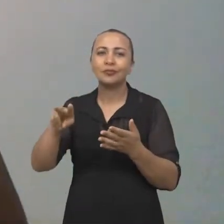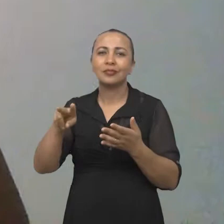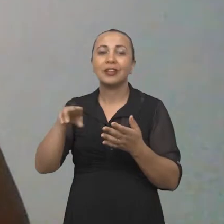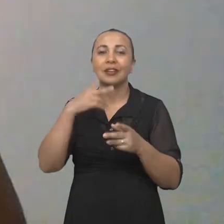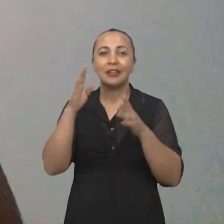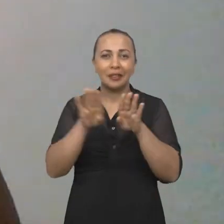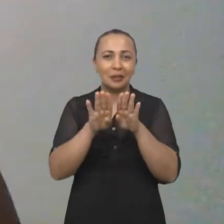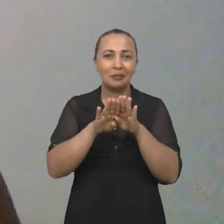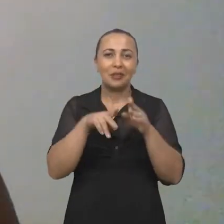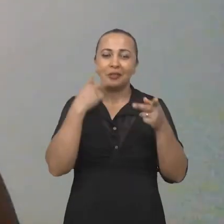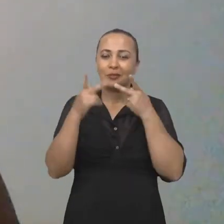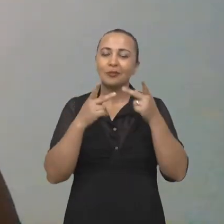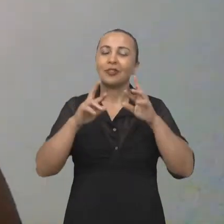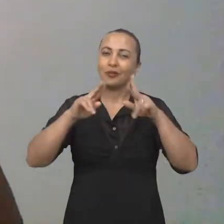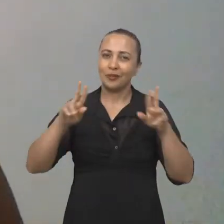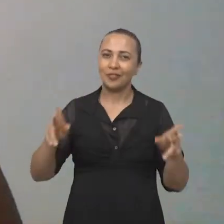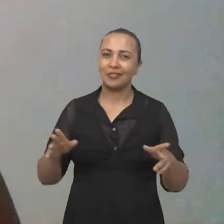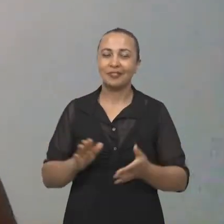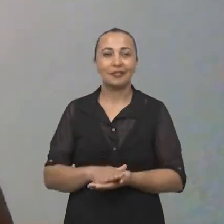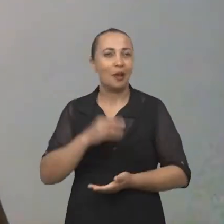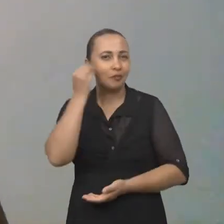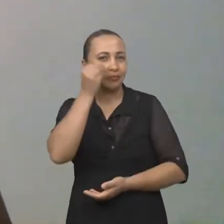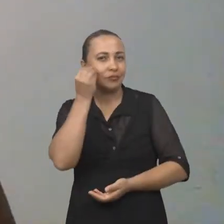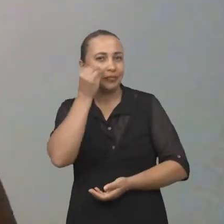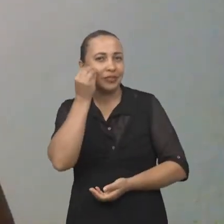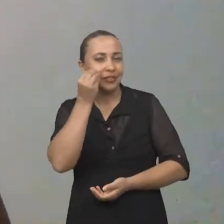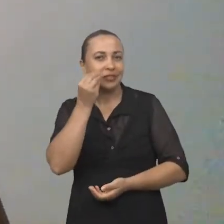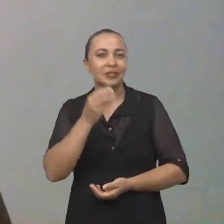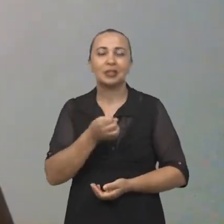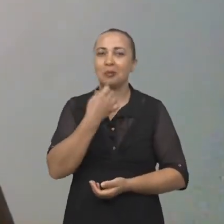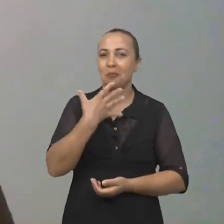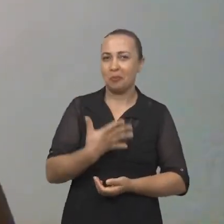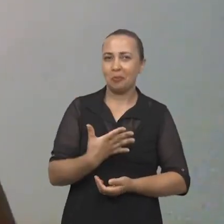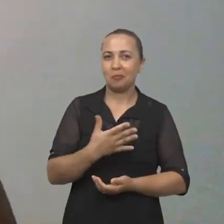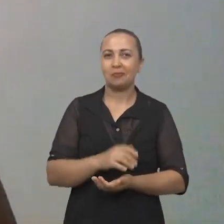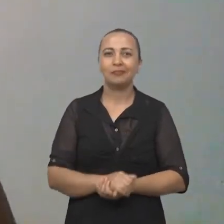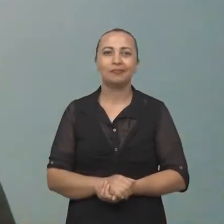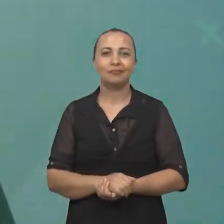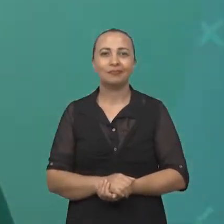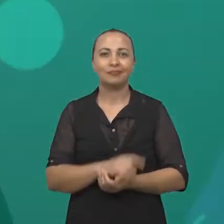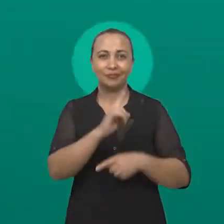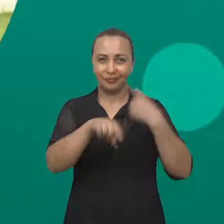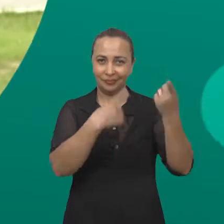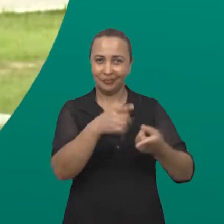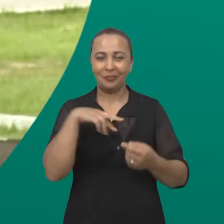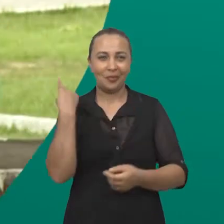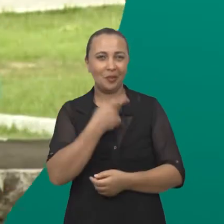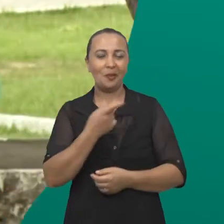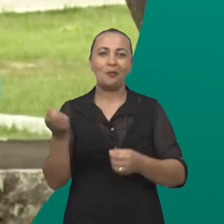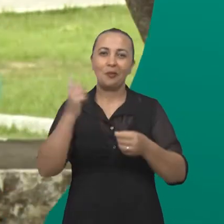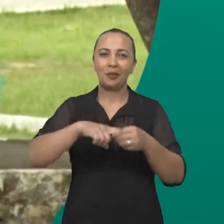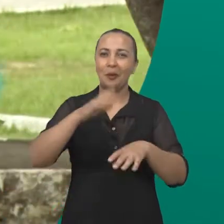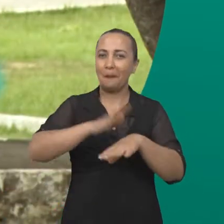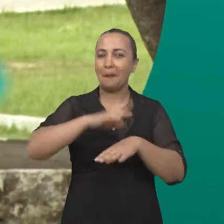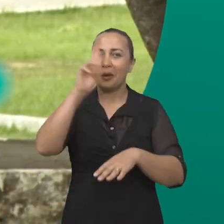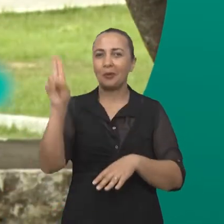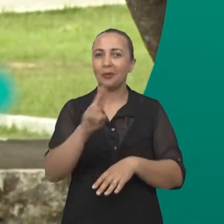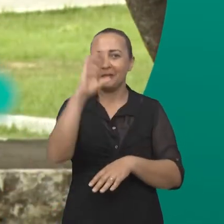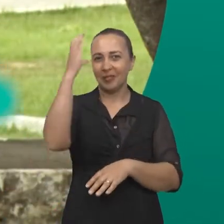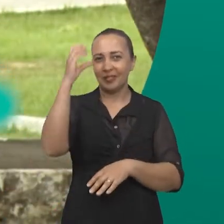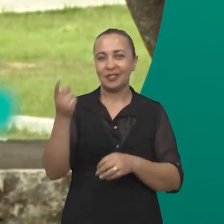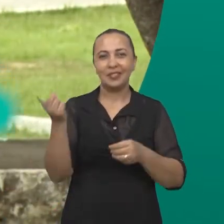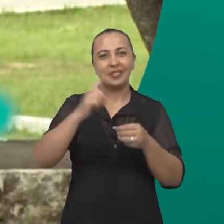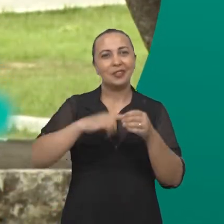dos modos de contar diferentes. Então está sendo uma experiência muito interessante. E daqui a pouco a gente volta com mais